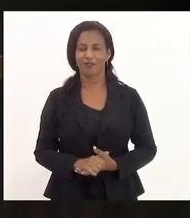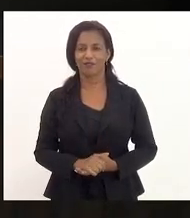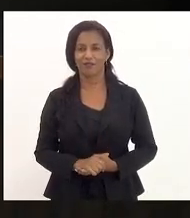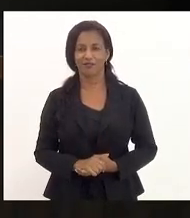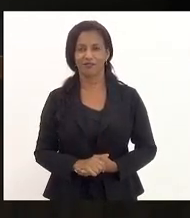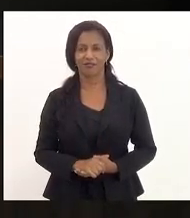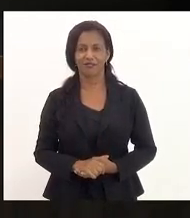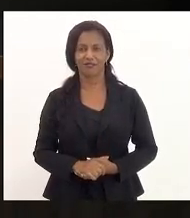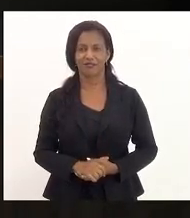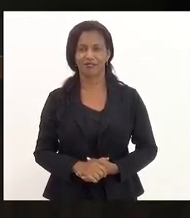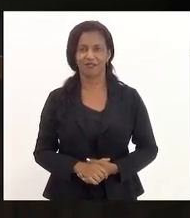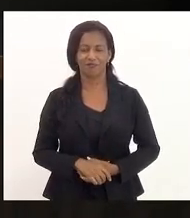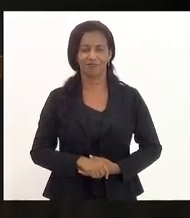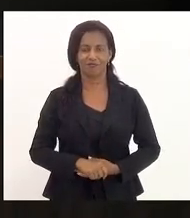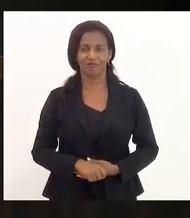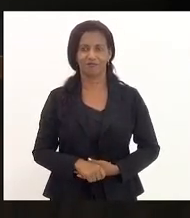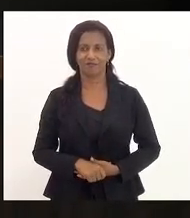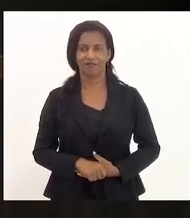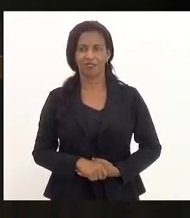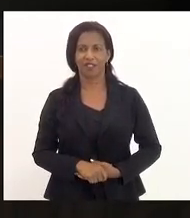Lagoa Azul.